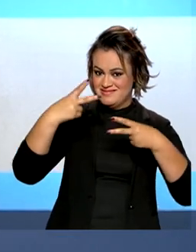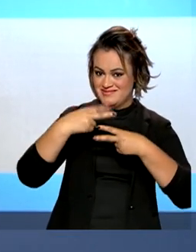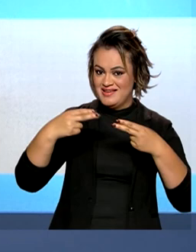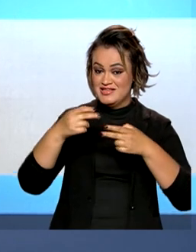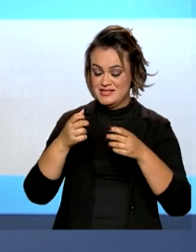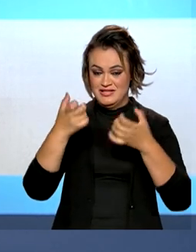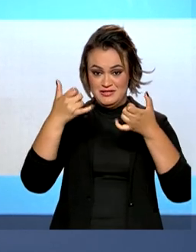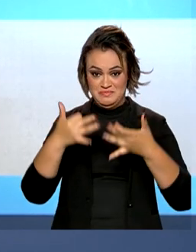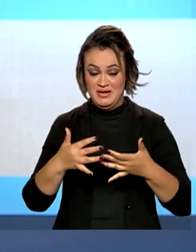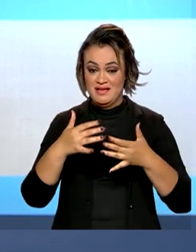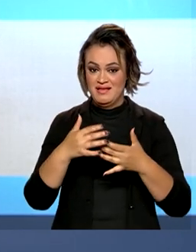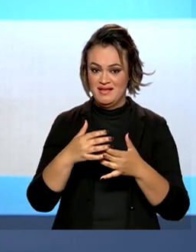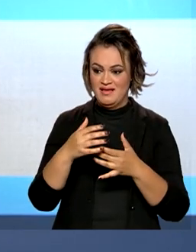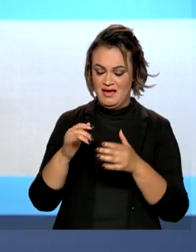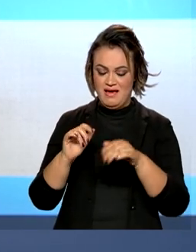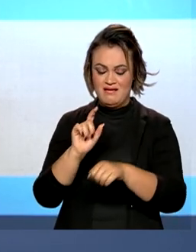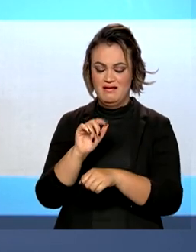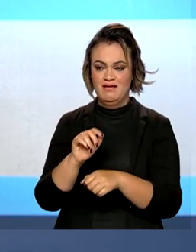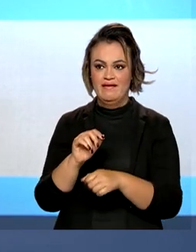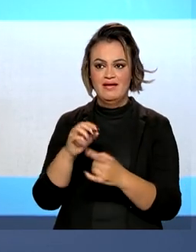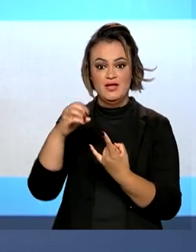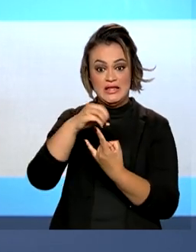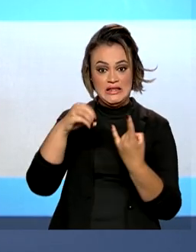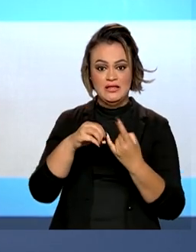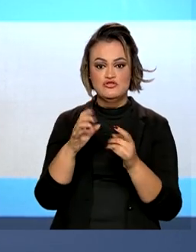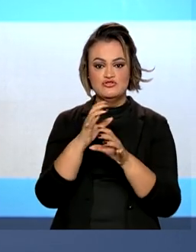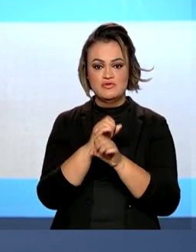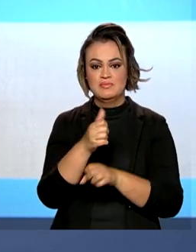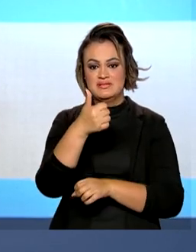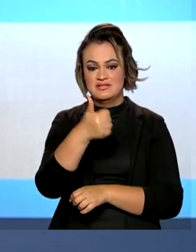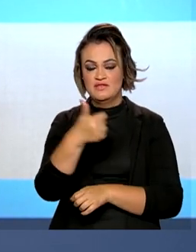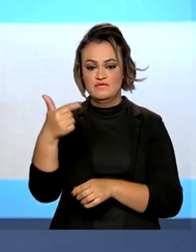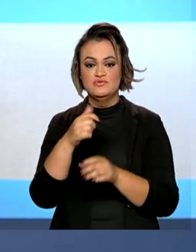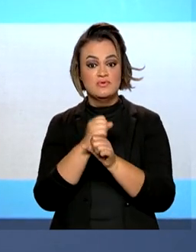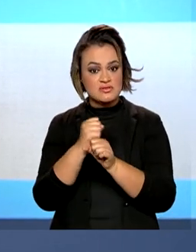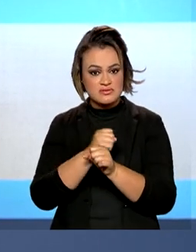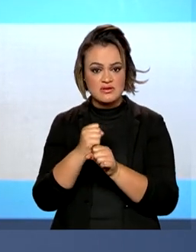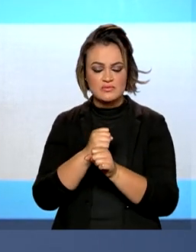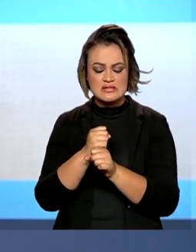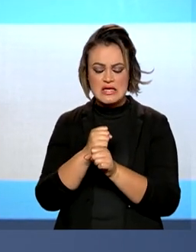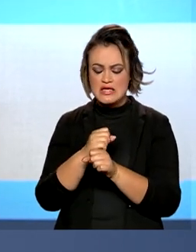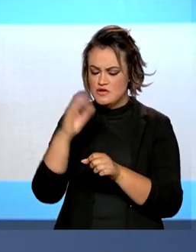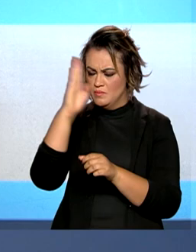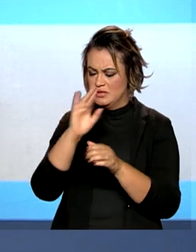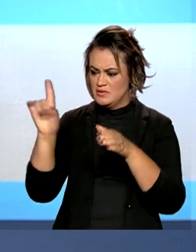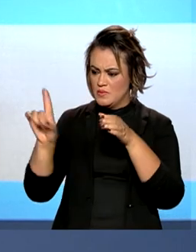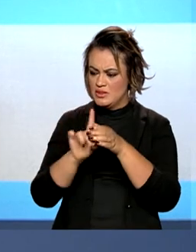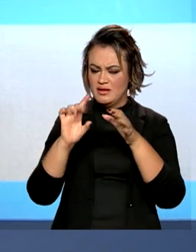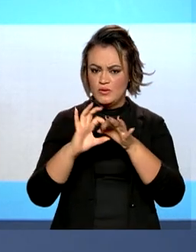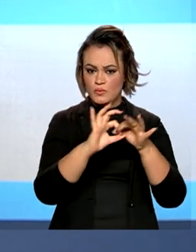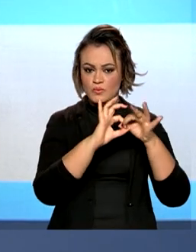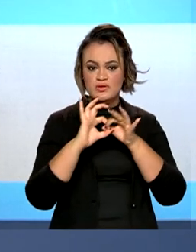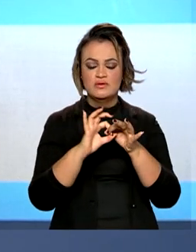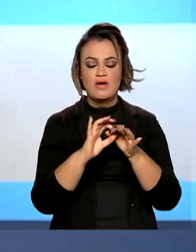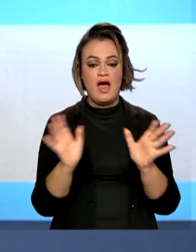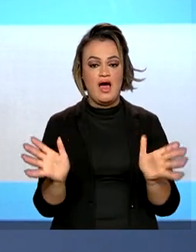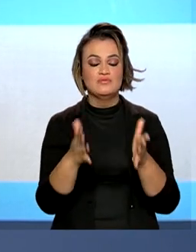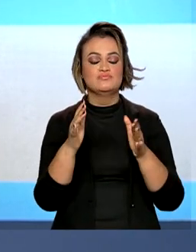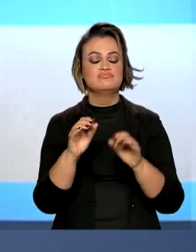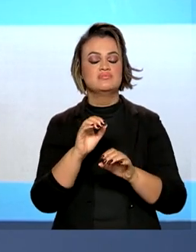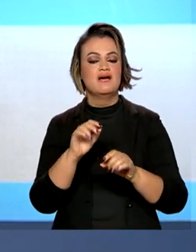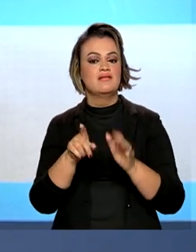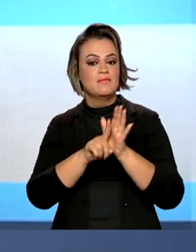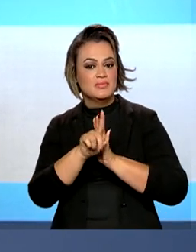completa 122 anos, o Brasil em dia mostra a importância da integração nacional para promover a pesquisa e o ensino,